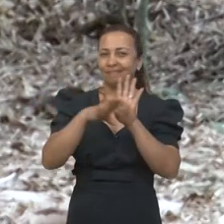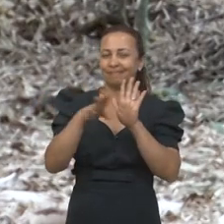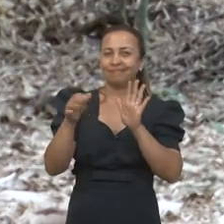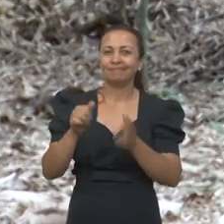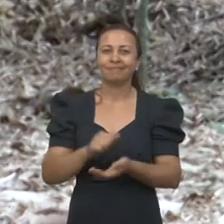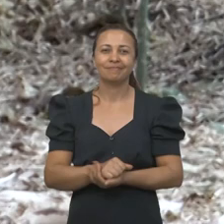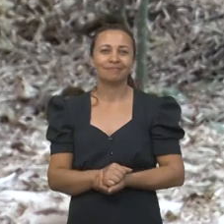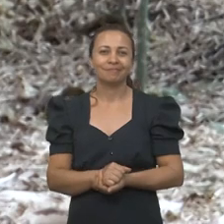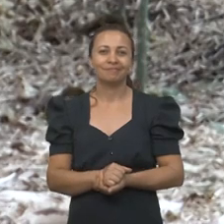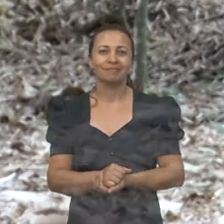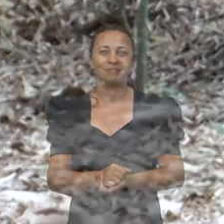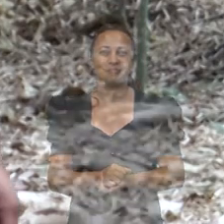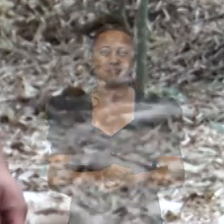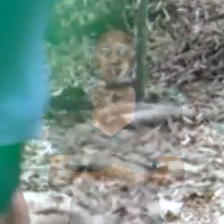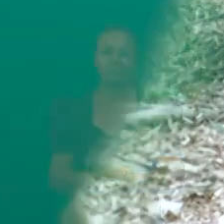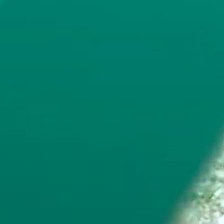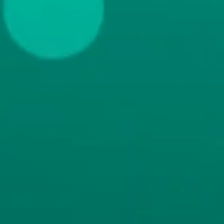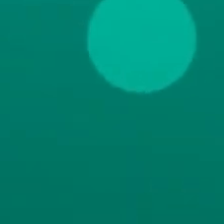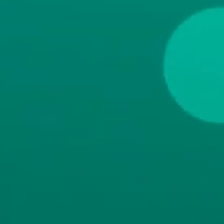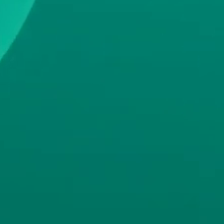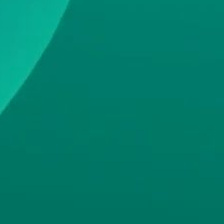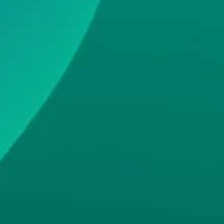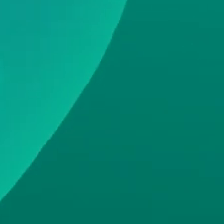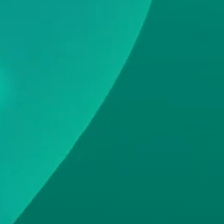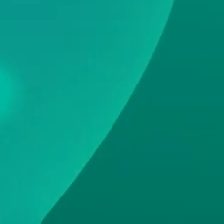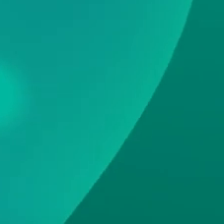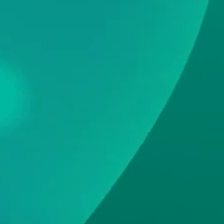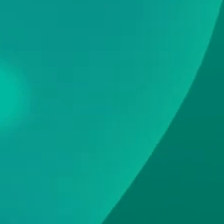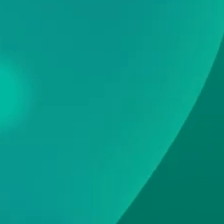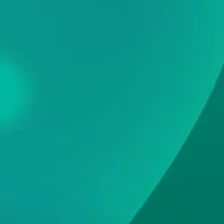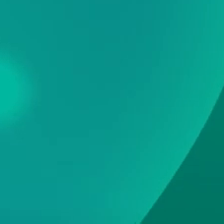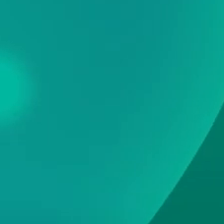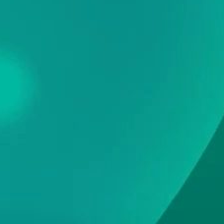Tchau, tchau e até lá! Música